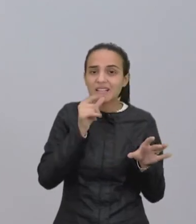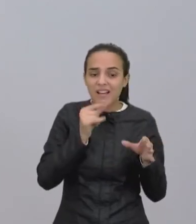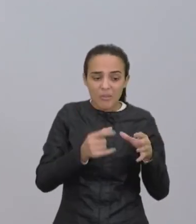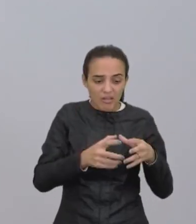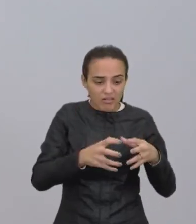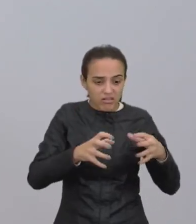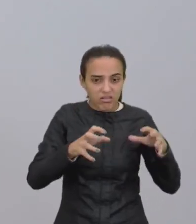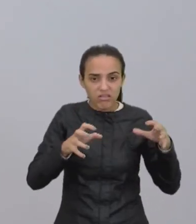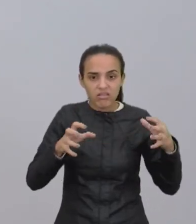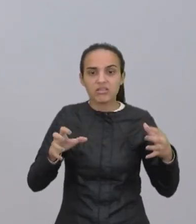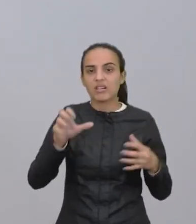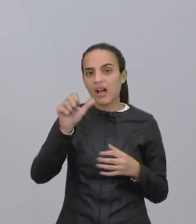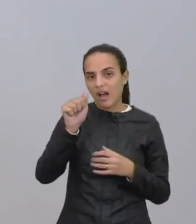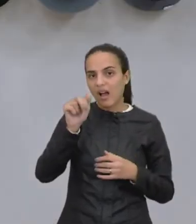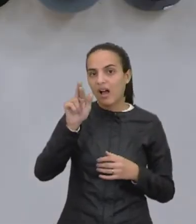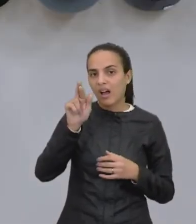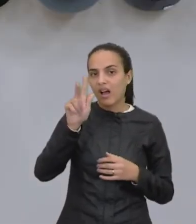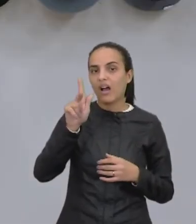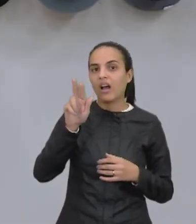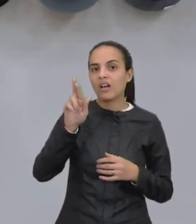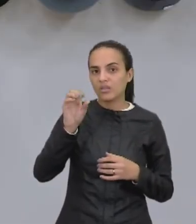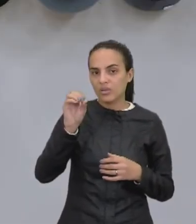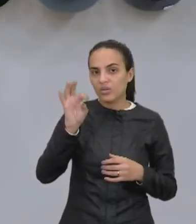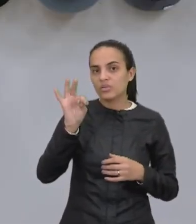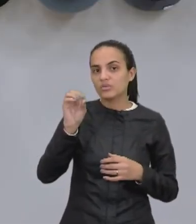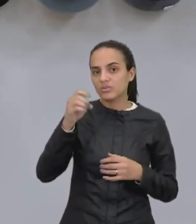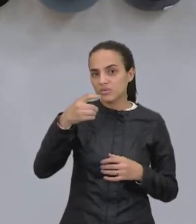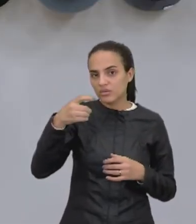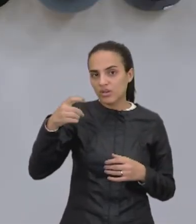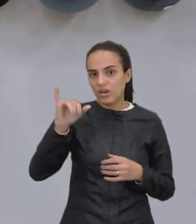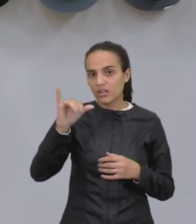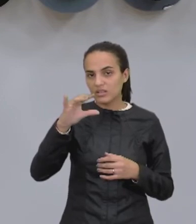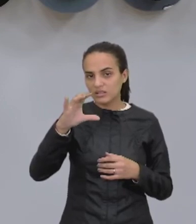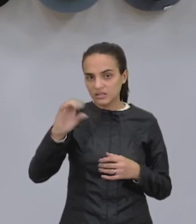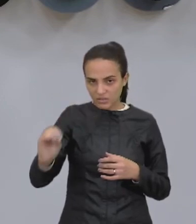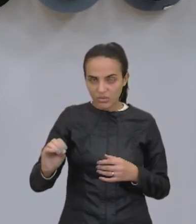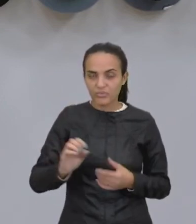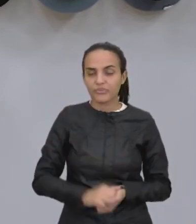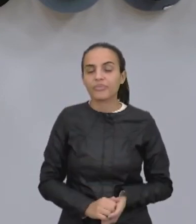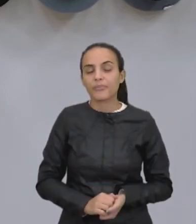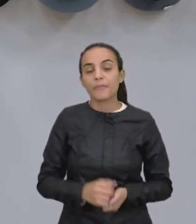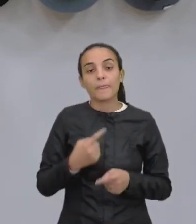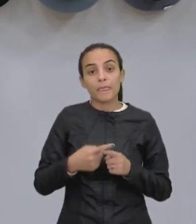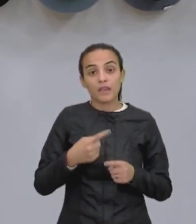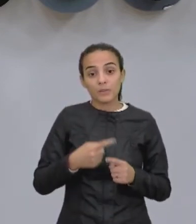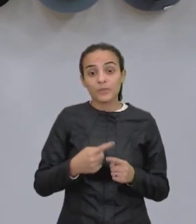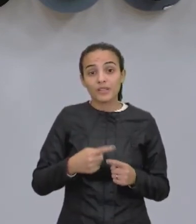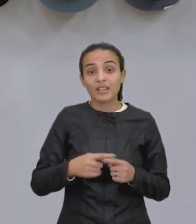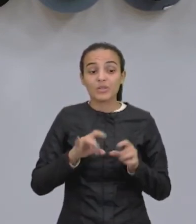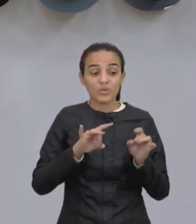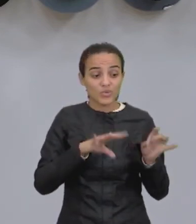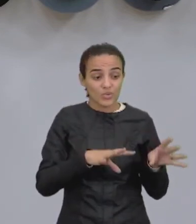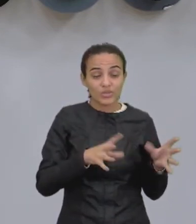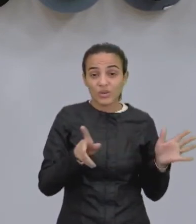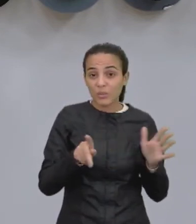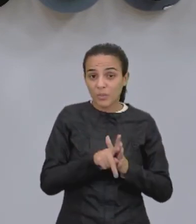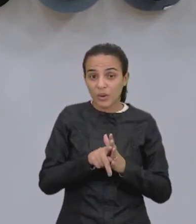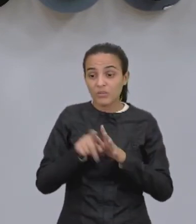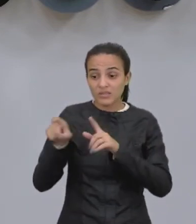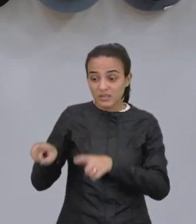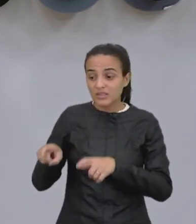nessas plantações, né. Exato, alterando toda a dinâmica ambiental, porque além de contaminar o próprio agricultor,